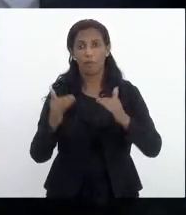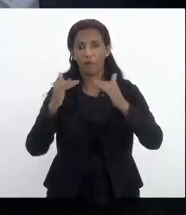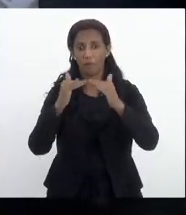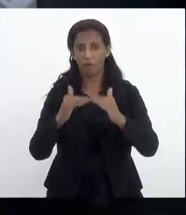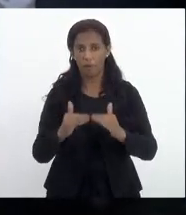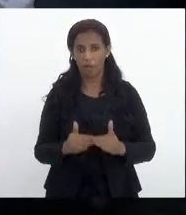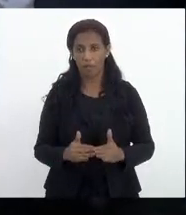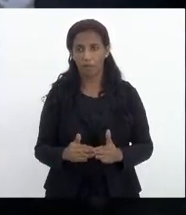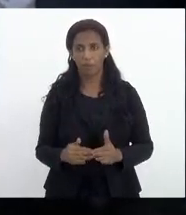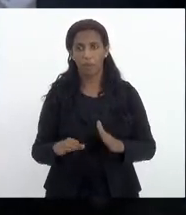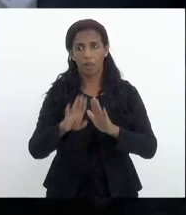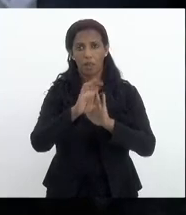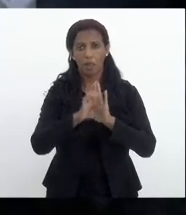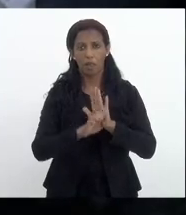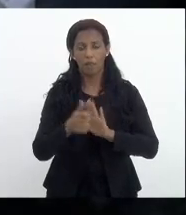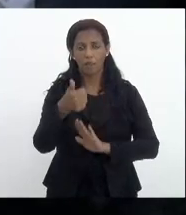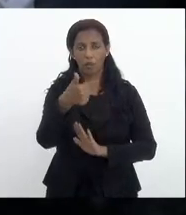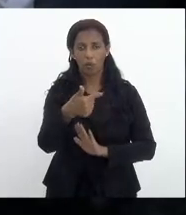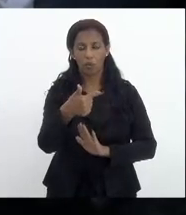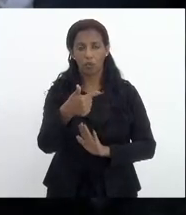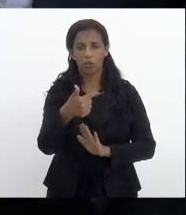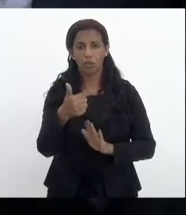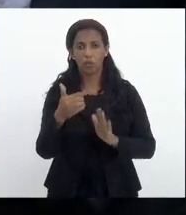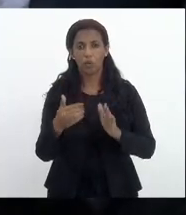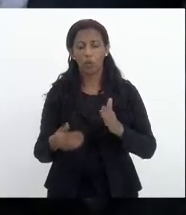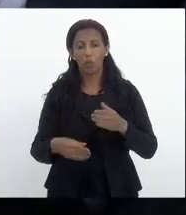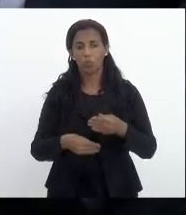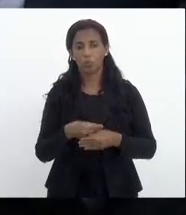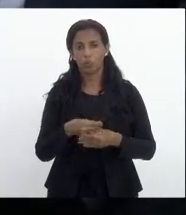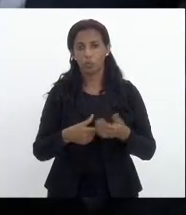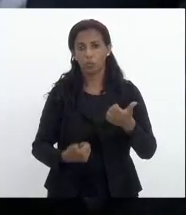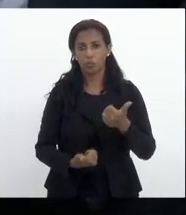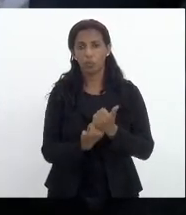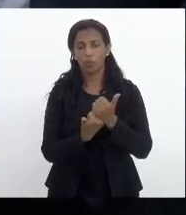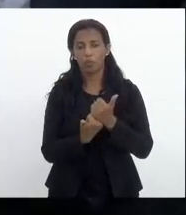favorável a emenda 2 favorável com subemenda